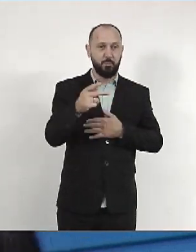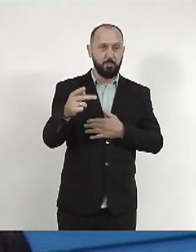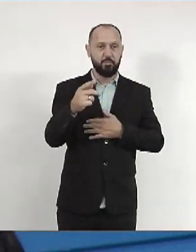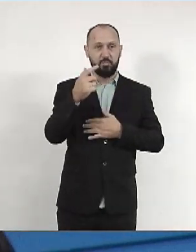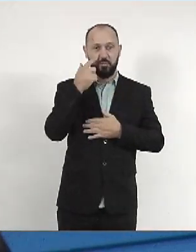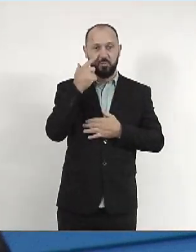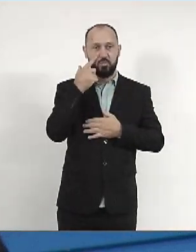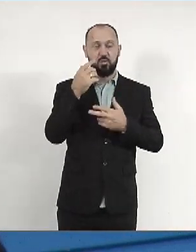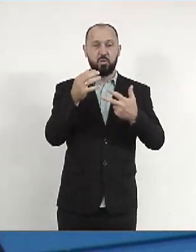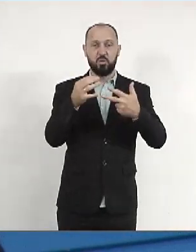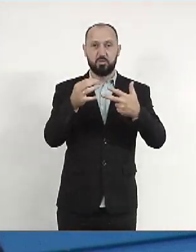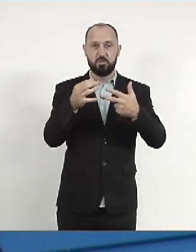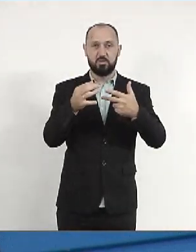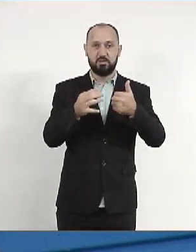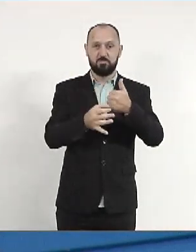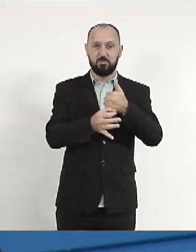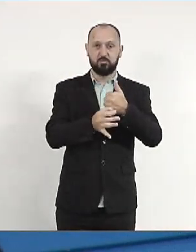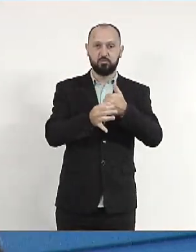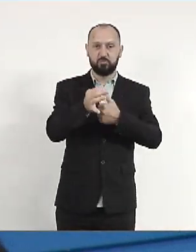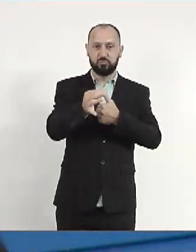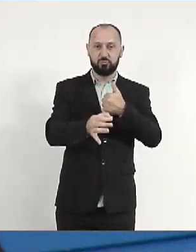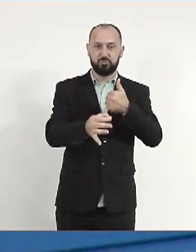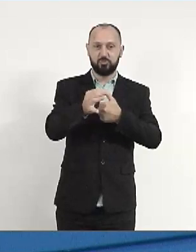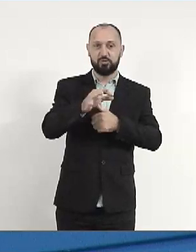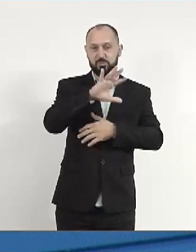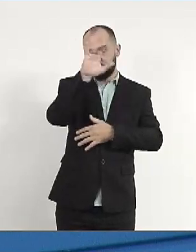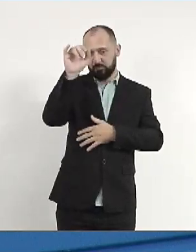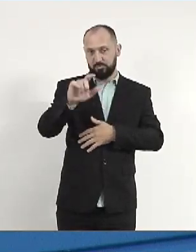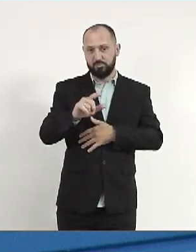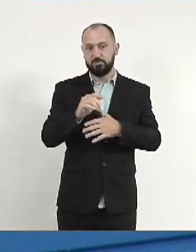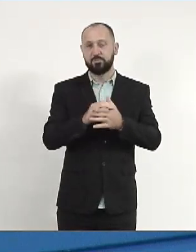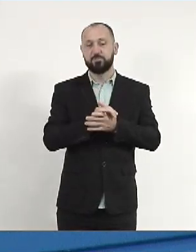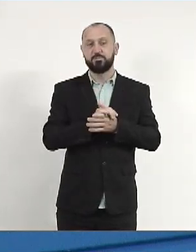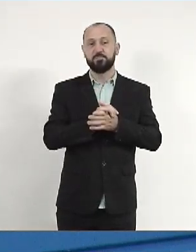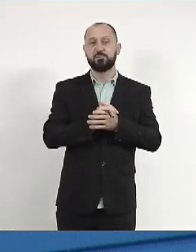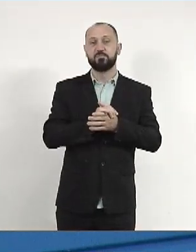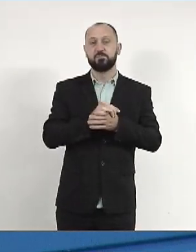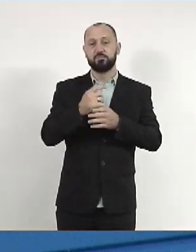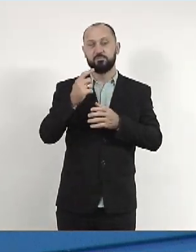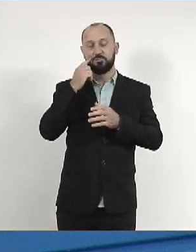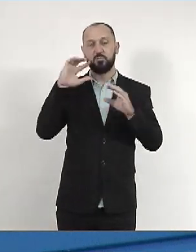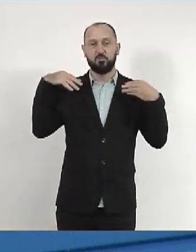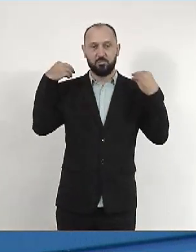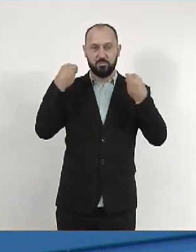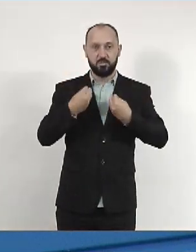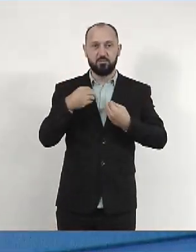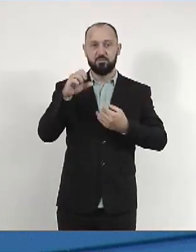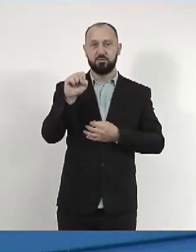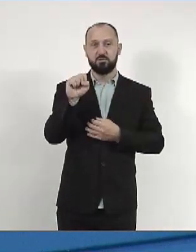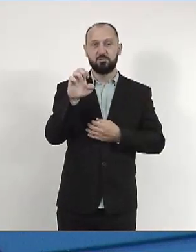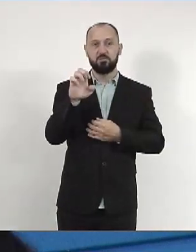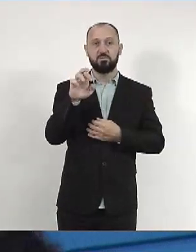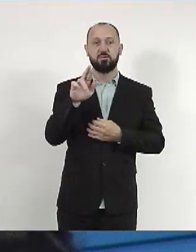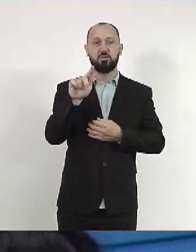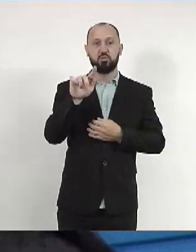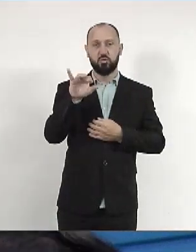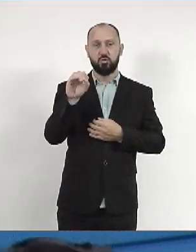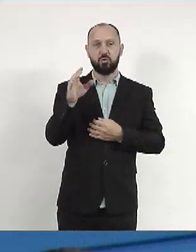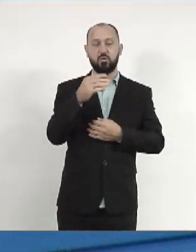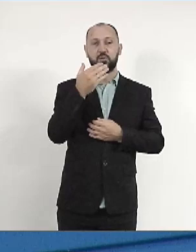do Tribunal de Justiça do Estado de Mato Grosso do Sul, desembargador Sérgio Fernandes Martins,